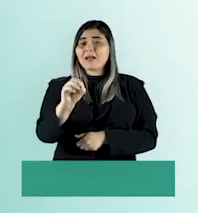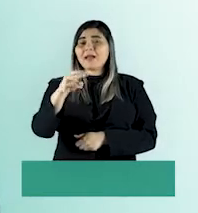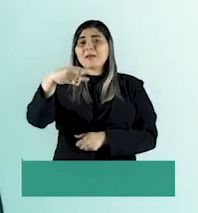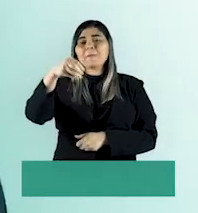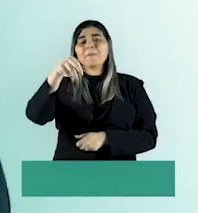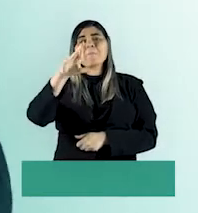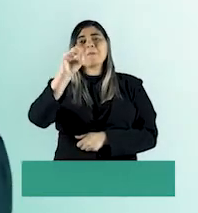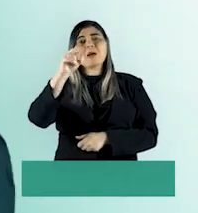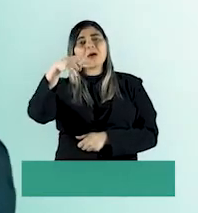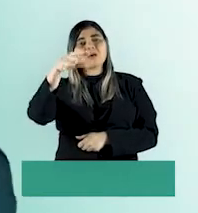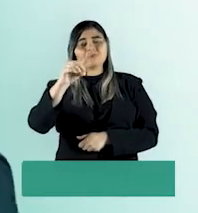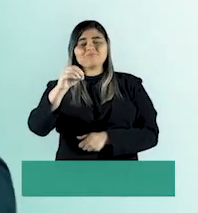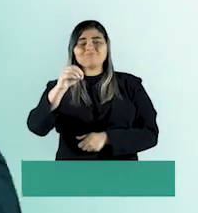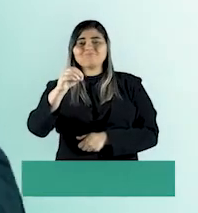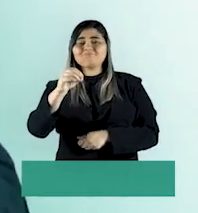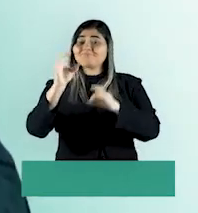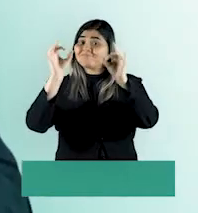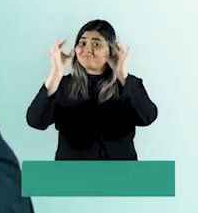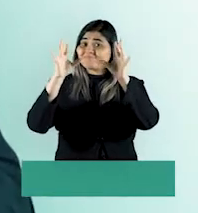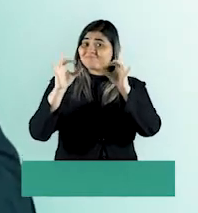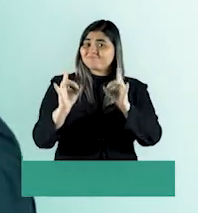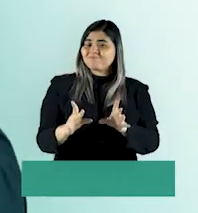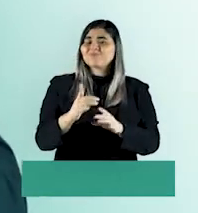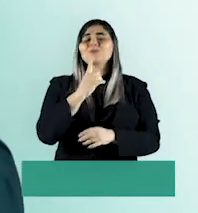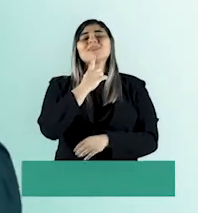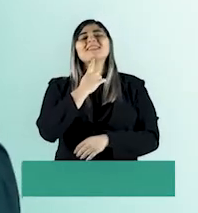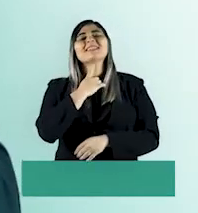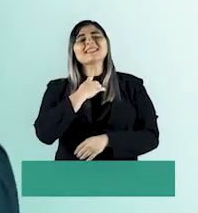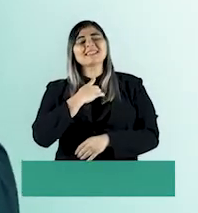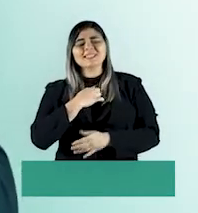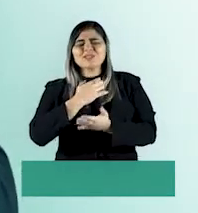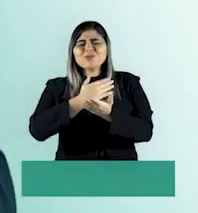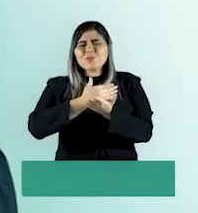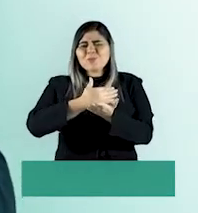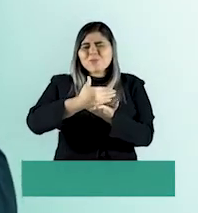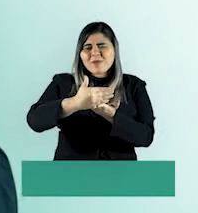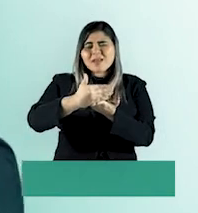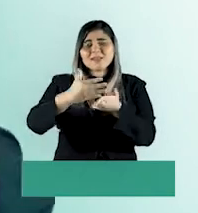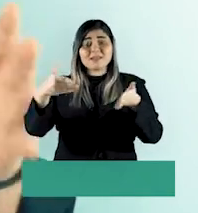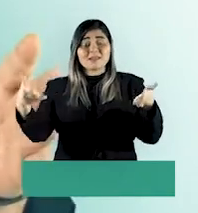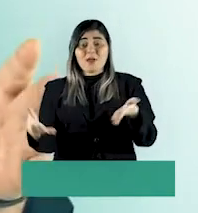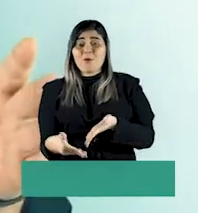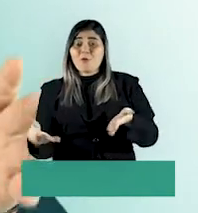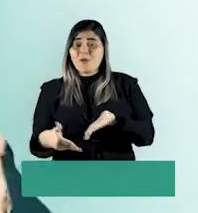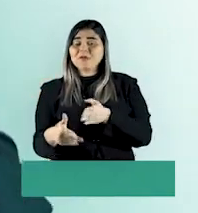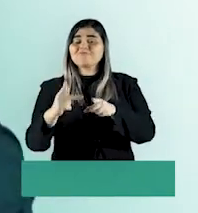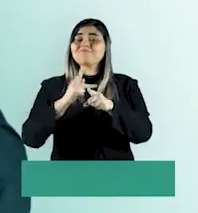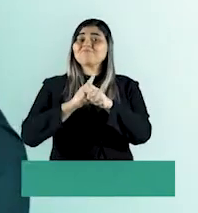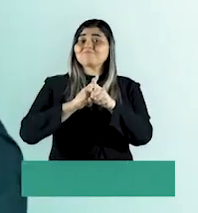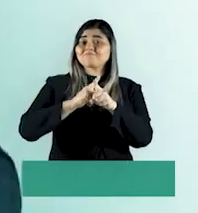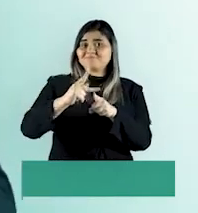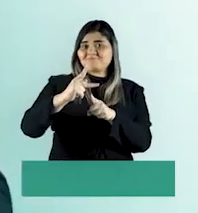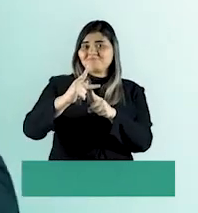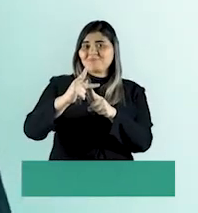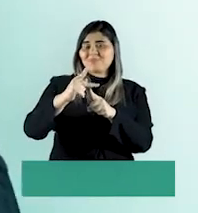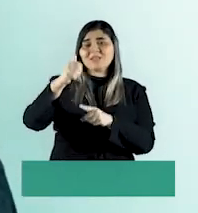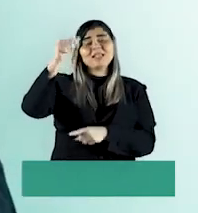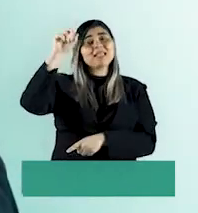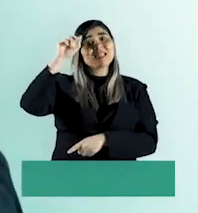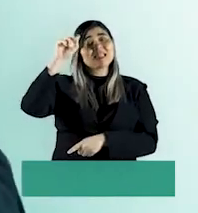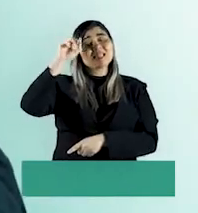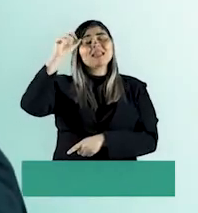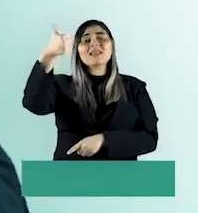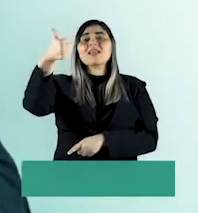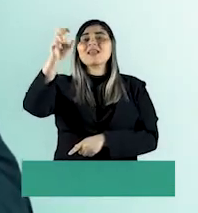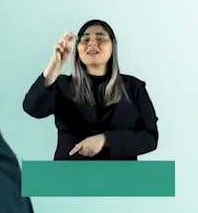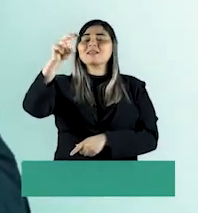Ferreira, minha saudação especial. Com o desejo de que essa trajetória se inicia hoje, seja vitoriosa, em